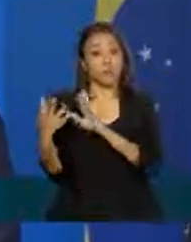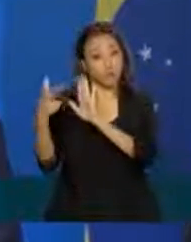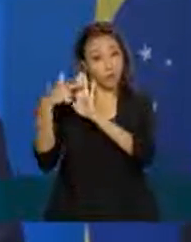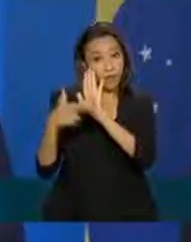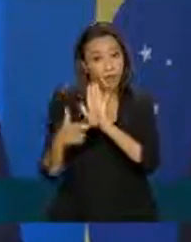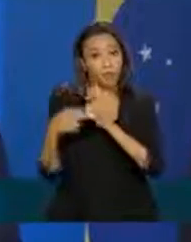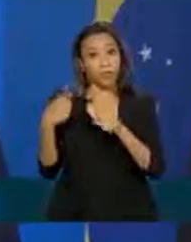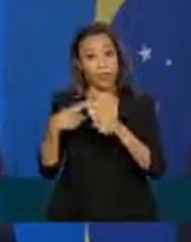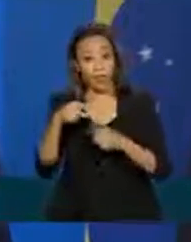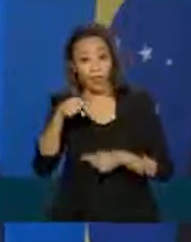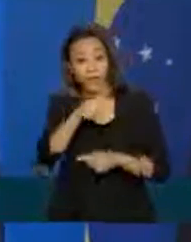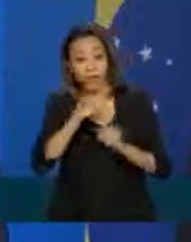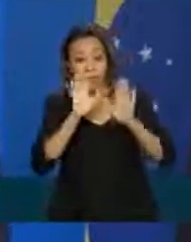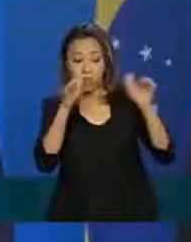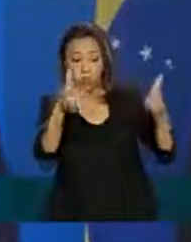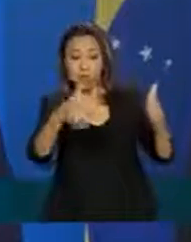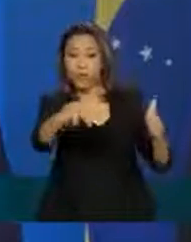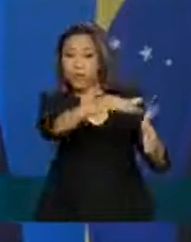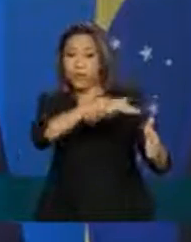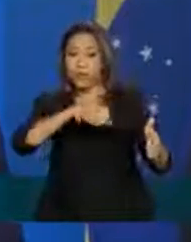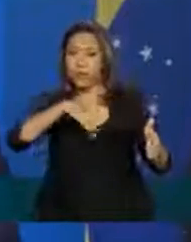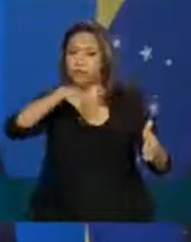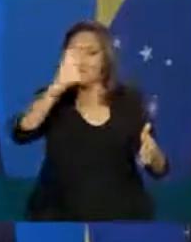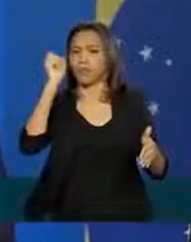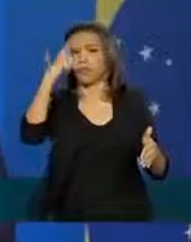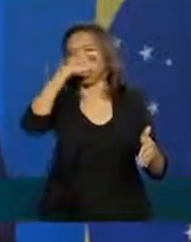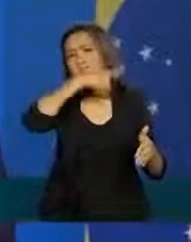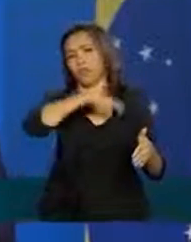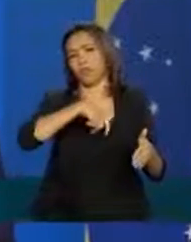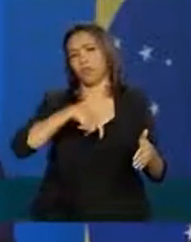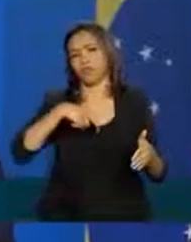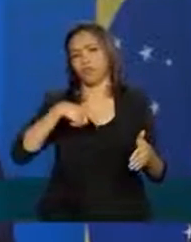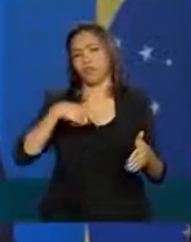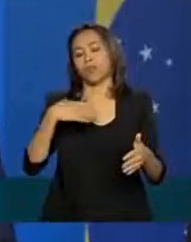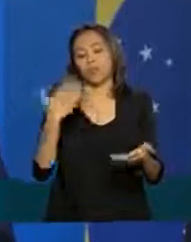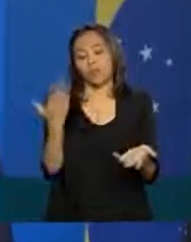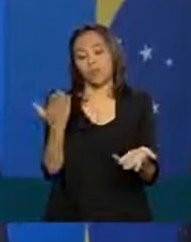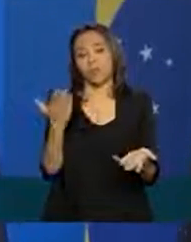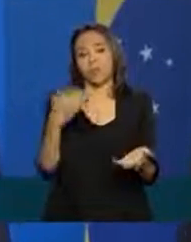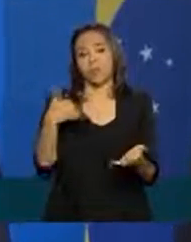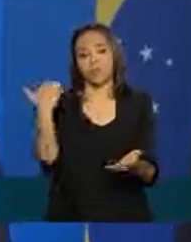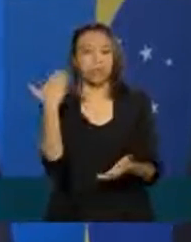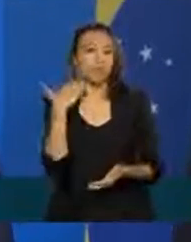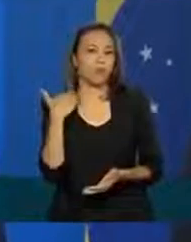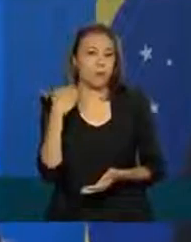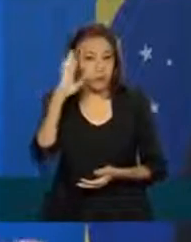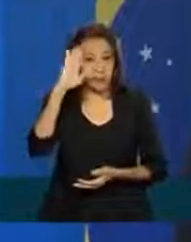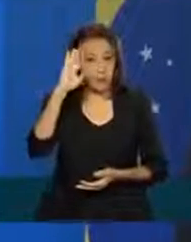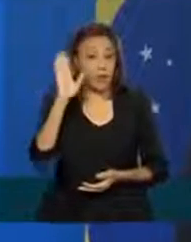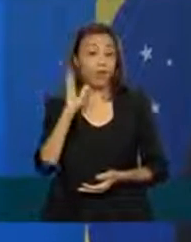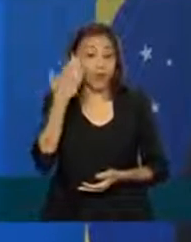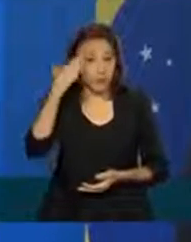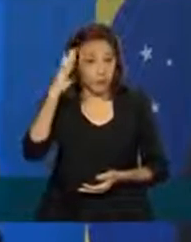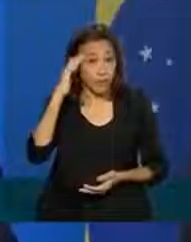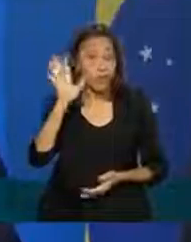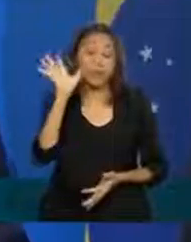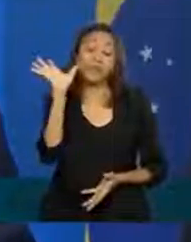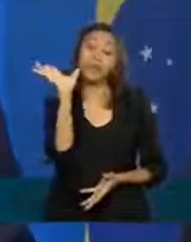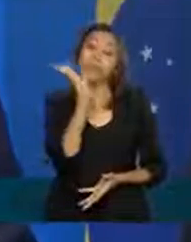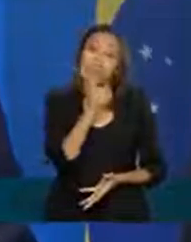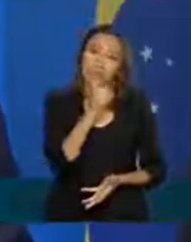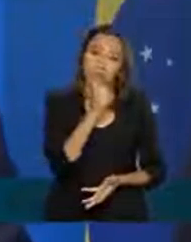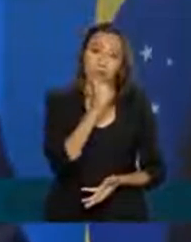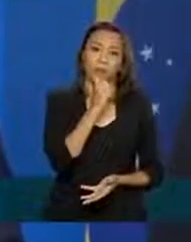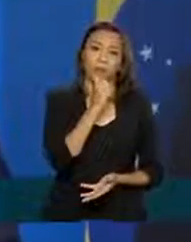de empresas mais difícil dos bancos entenderem e normalmente demora mais tempo então esse é racional deles